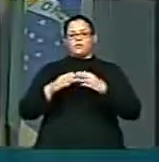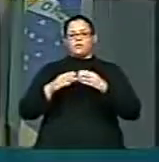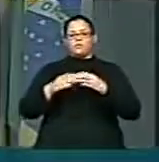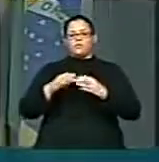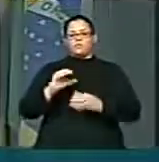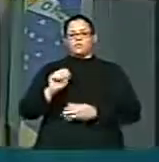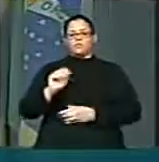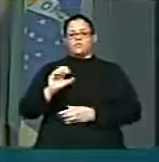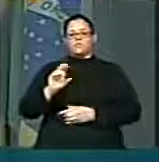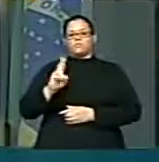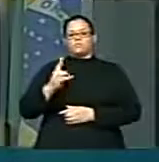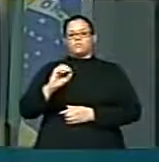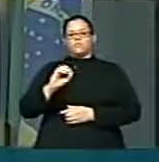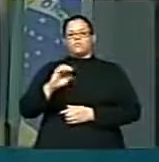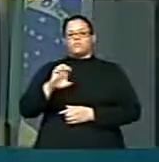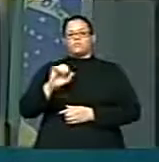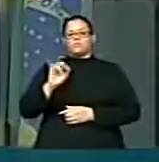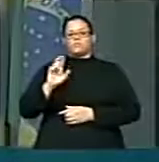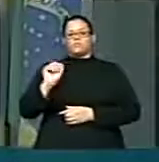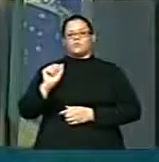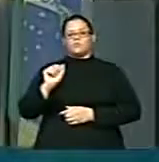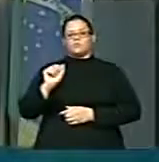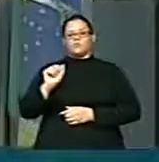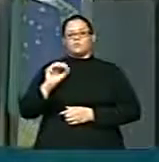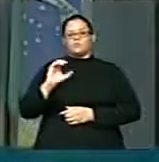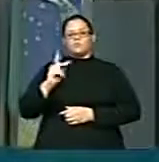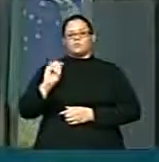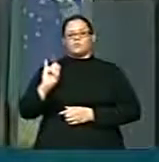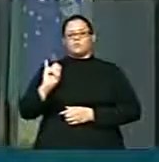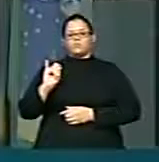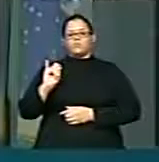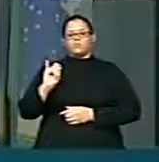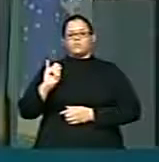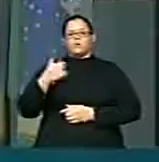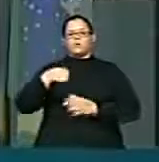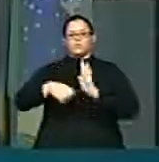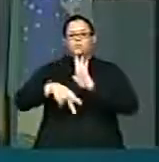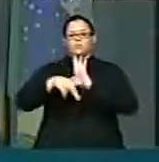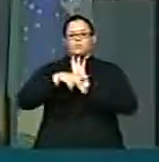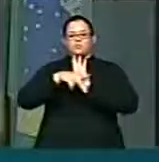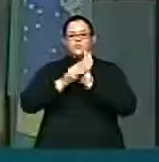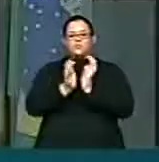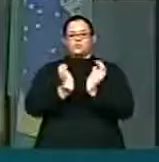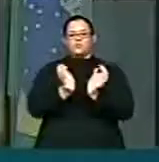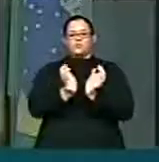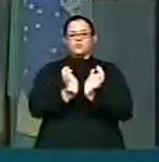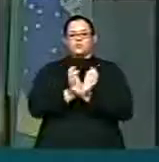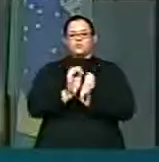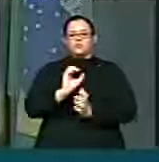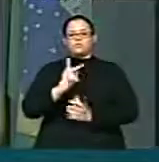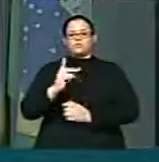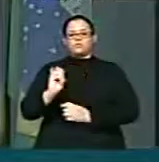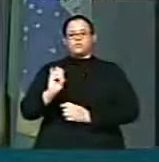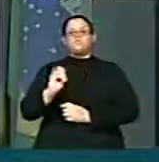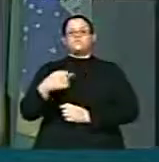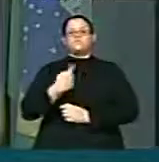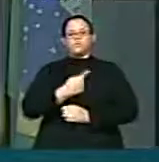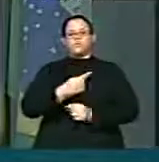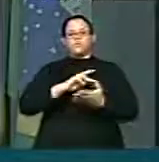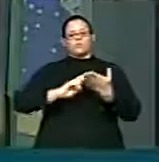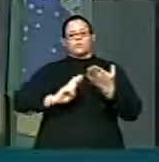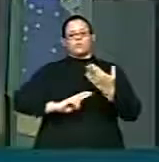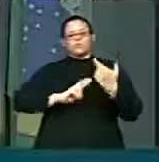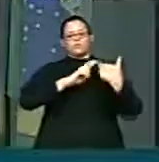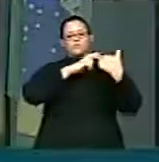parte da CPI, não do Cachoeira, da CPI. Senhor nosso relator, deputado